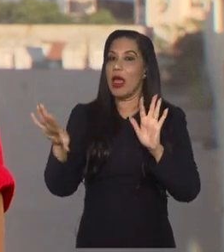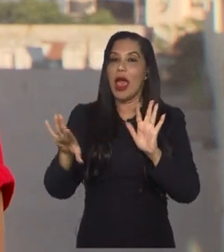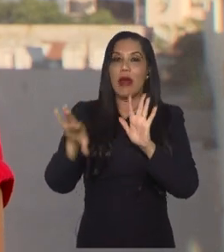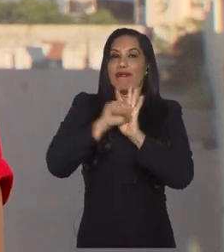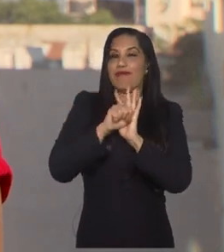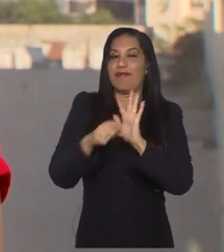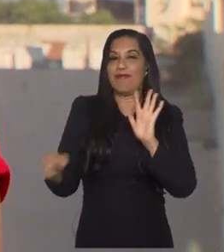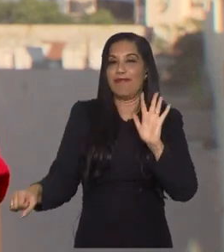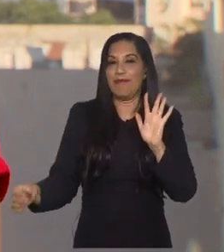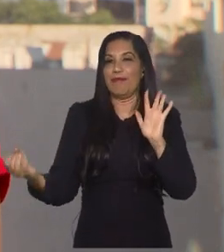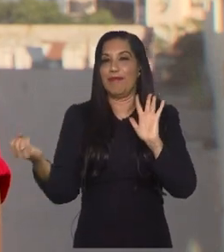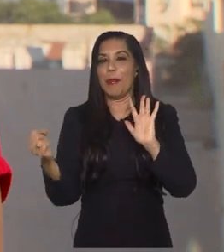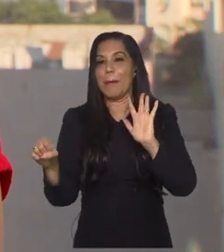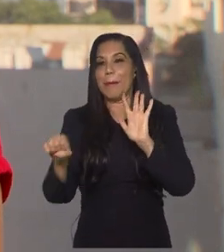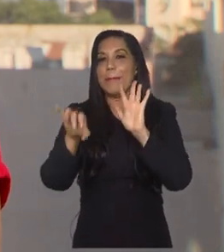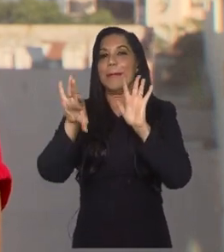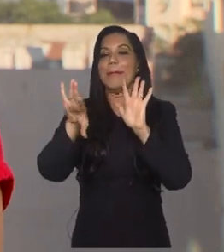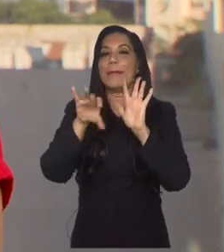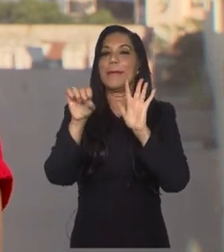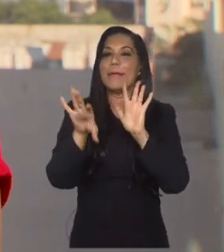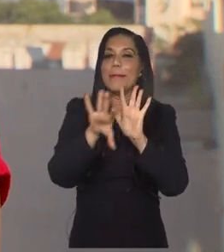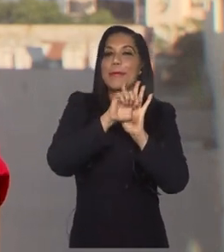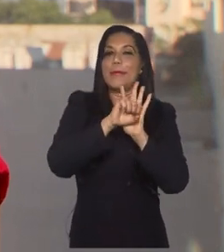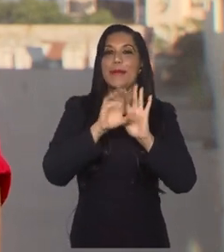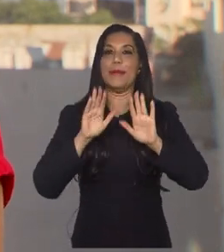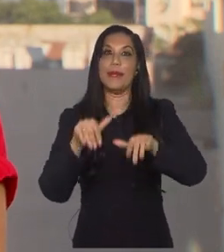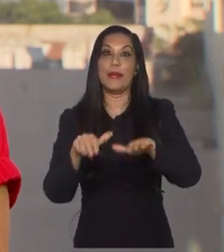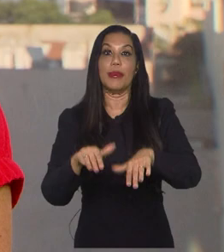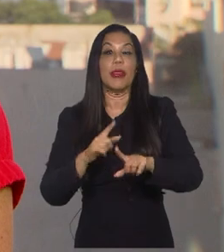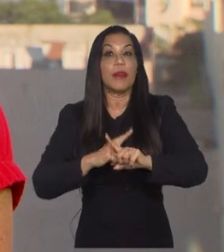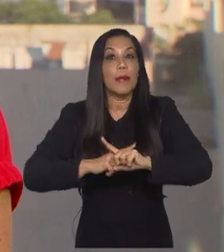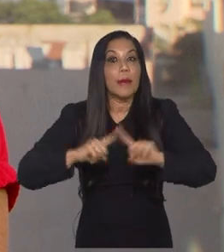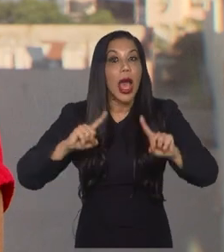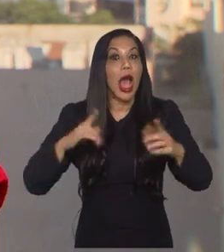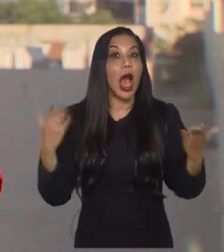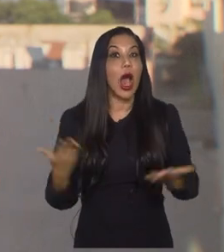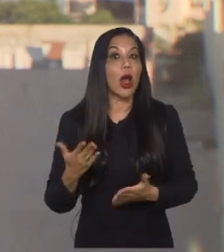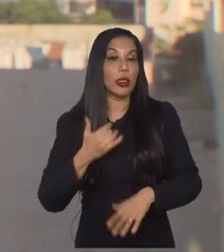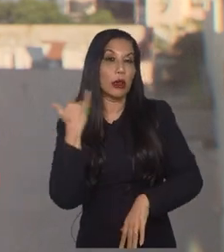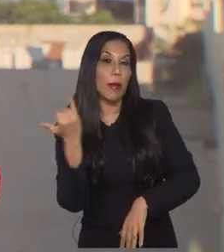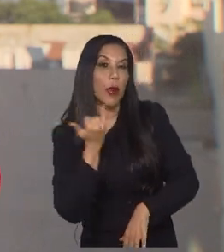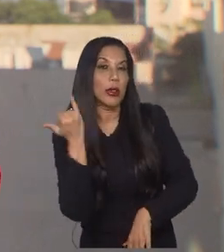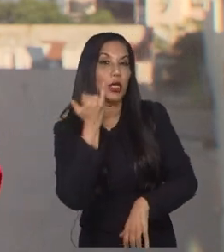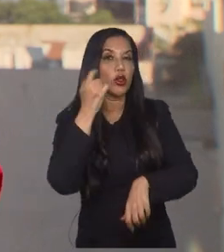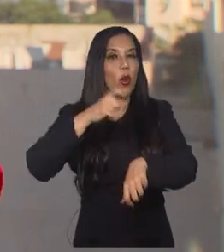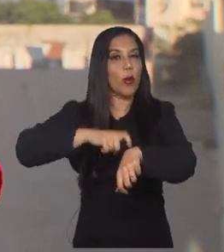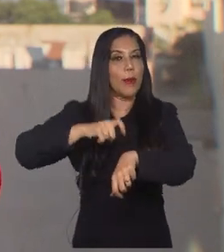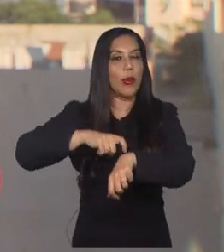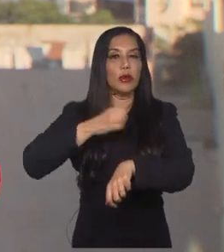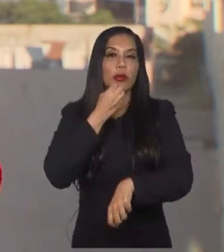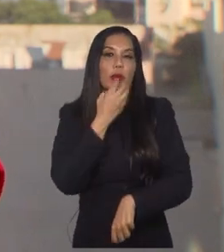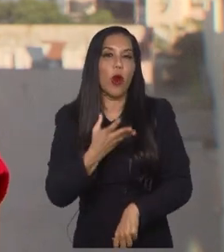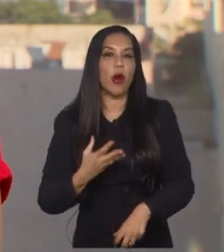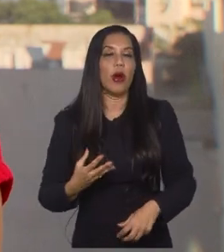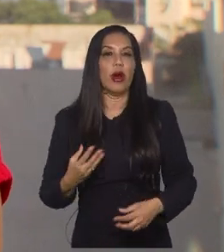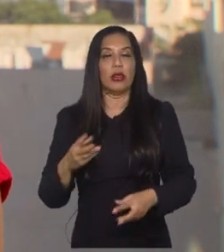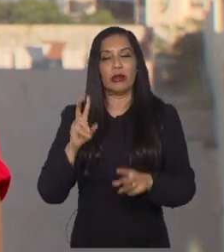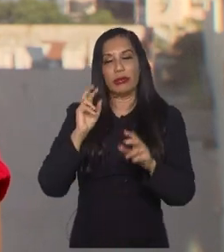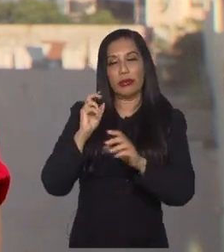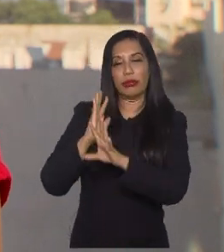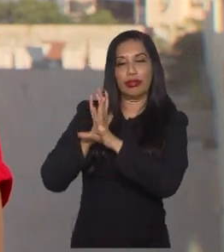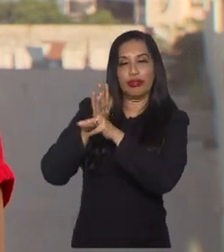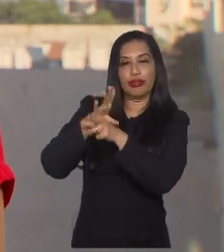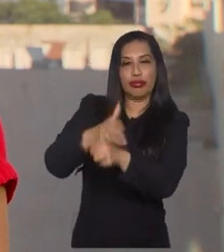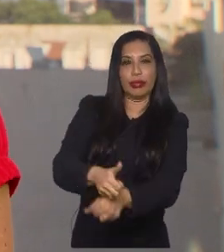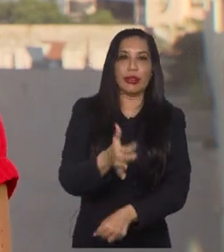Austrália, mas como você dizia, eles vêm num momento muito bom, né? Se a gente pegar aí os últimos 10 meses